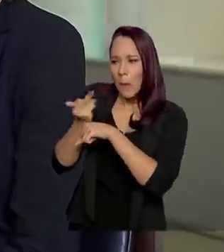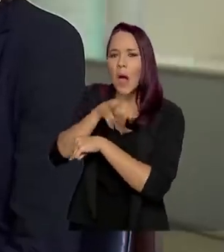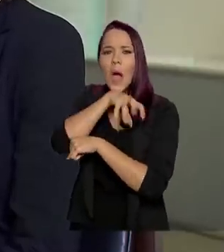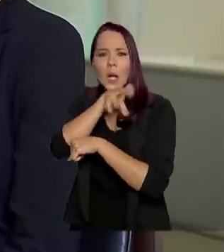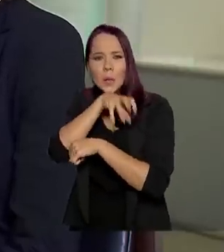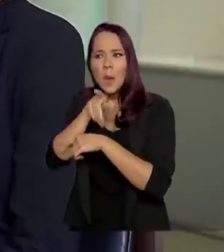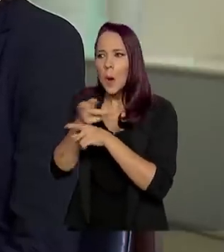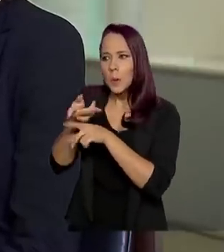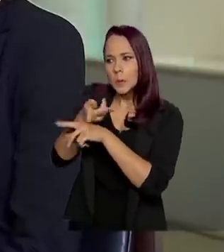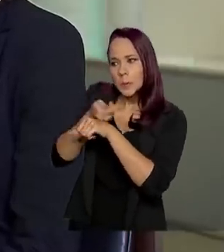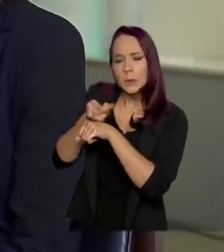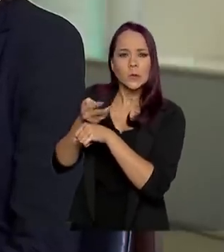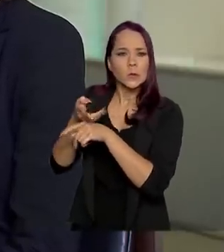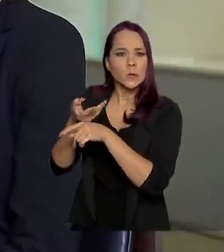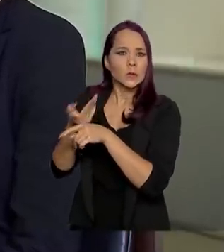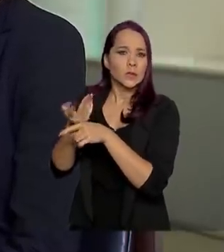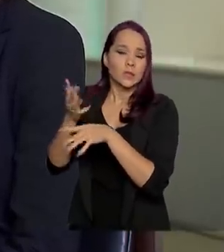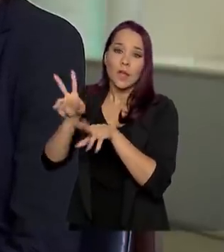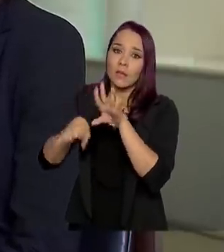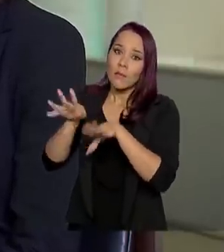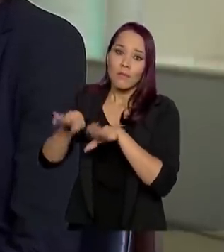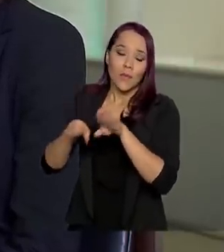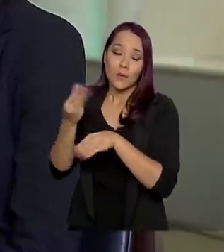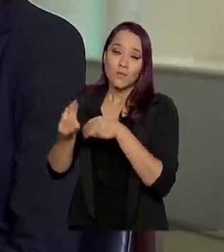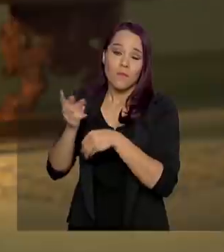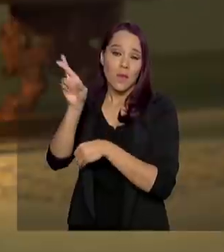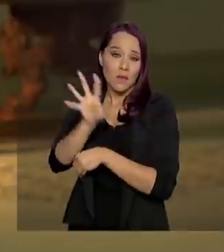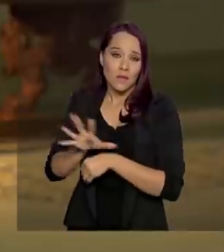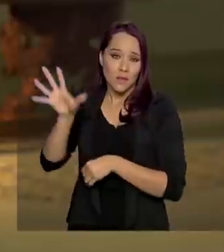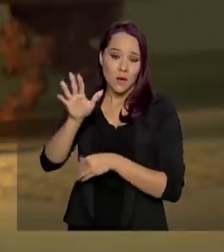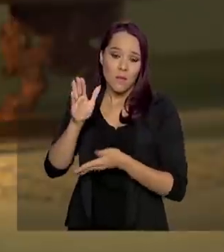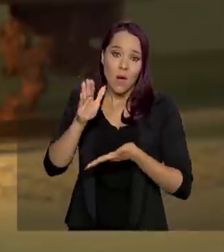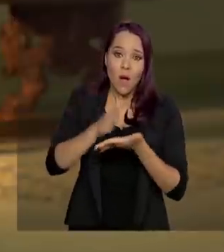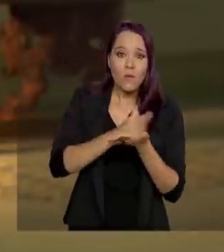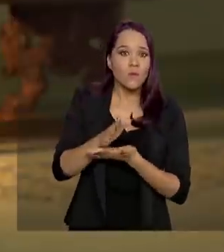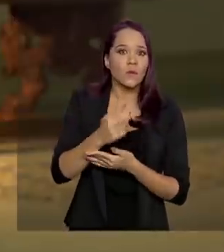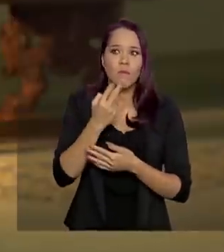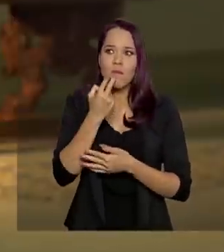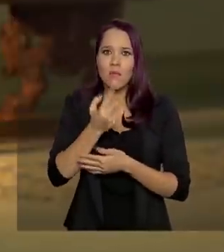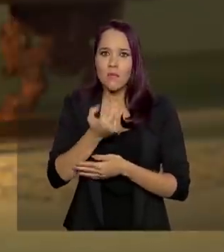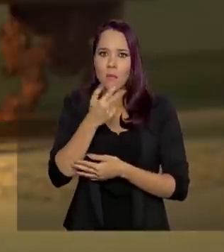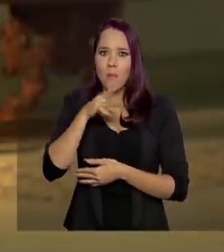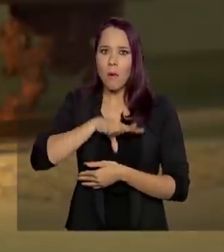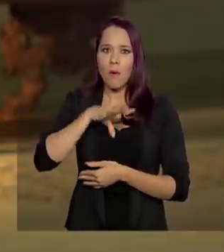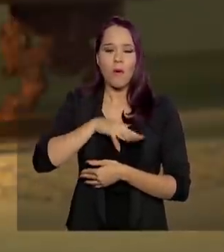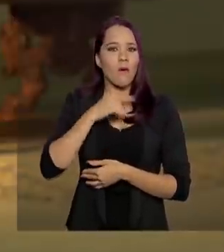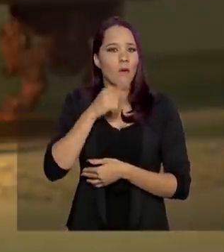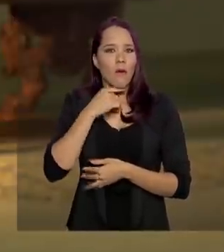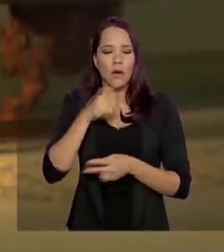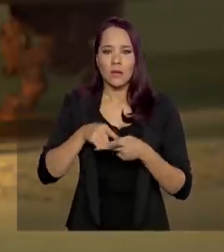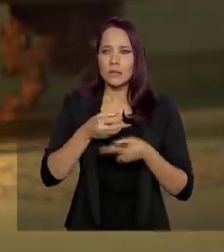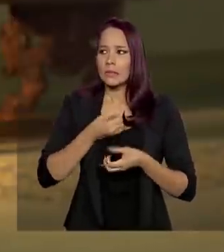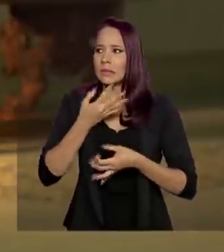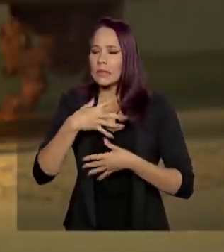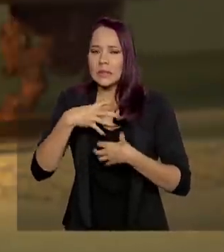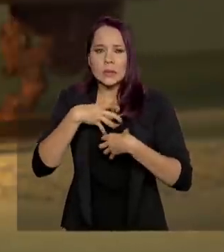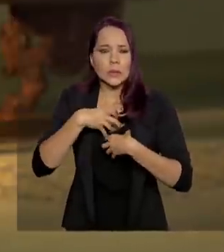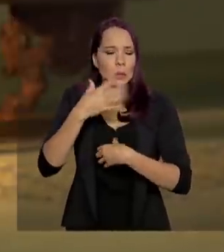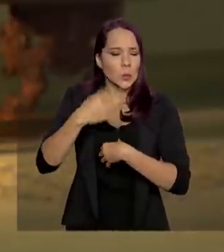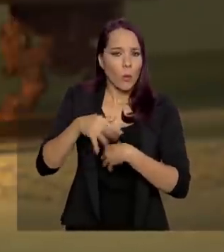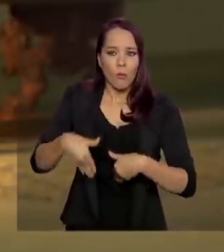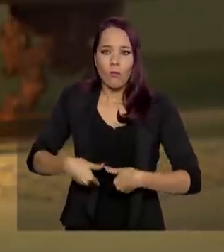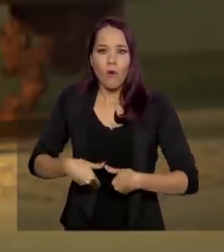Essa alimentação varia muito de acordo com a região. Muitos não sabem falar a língua portuguesa, não sabem expressar se estão sentindo dor,